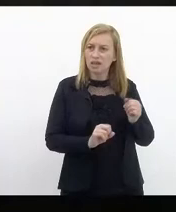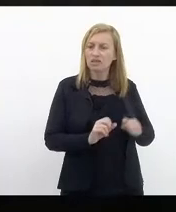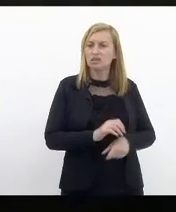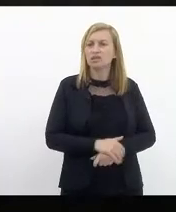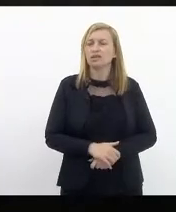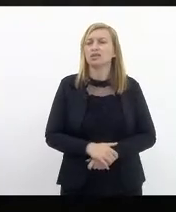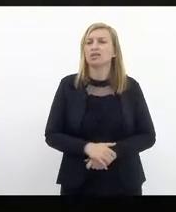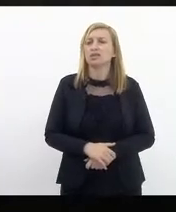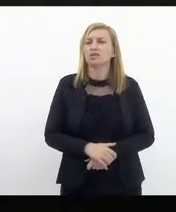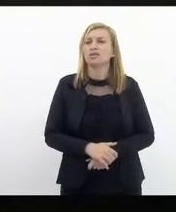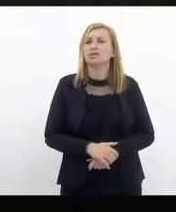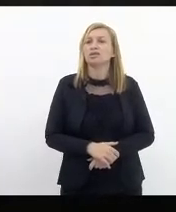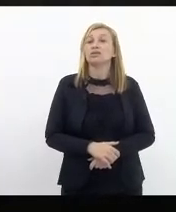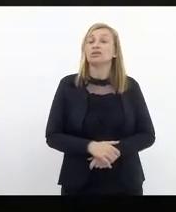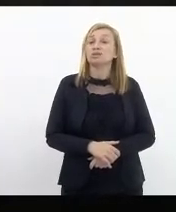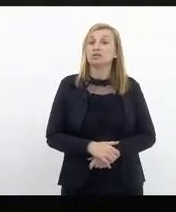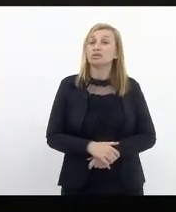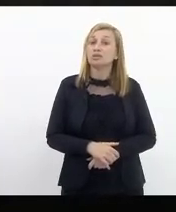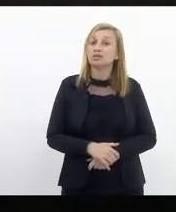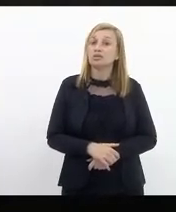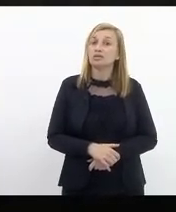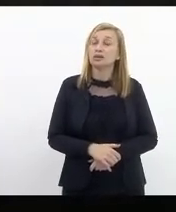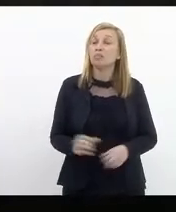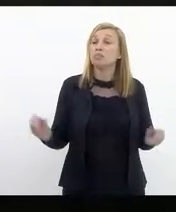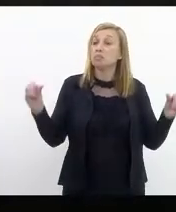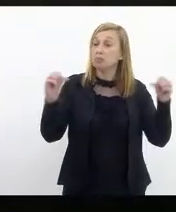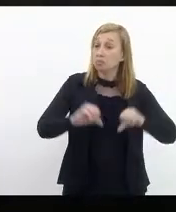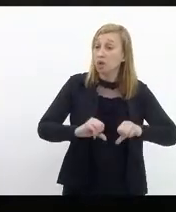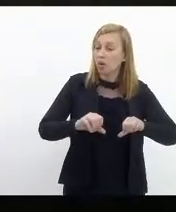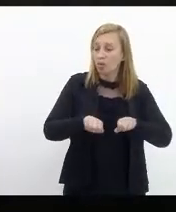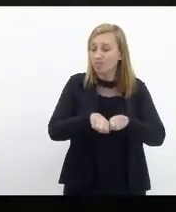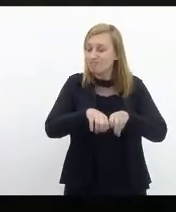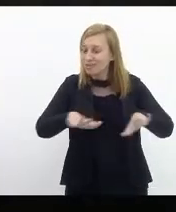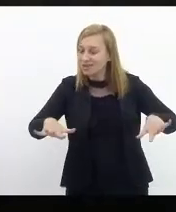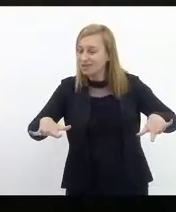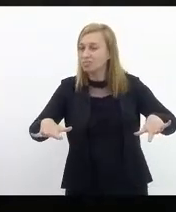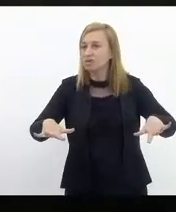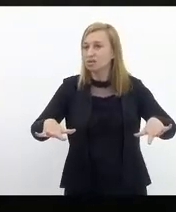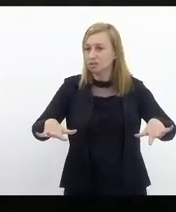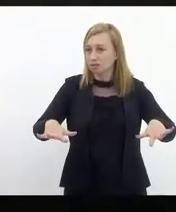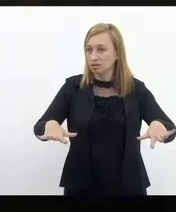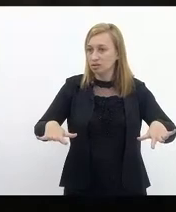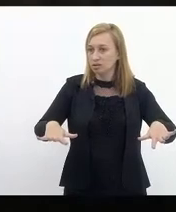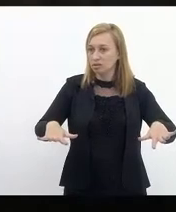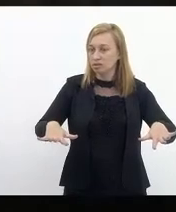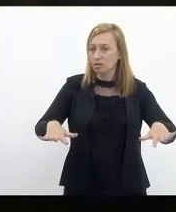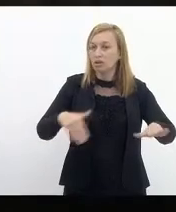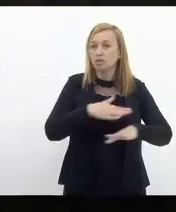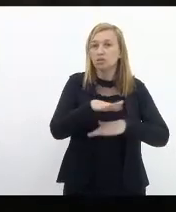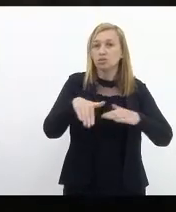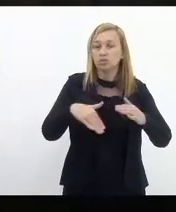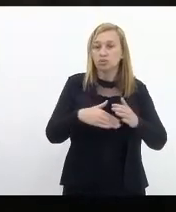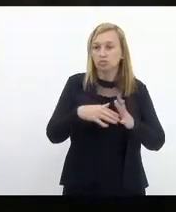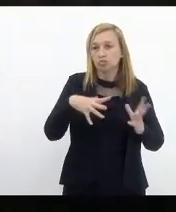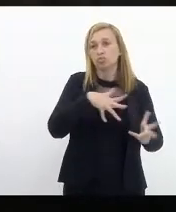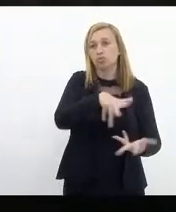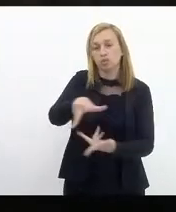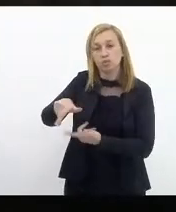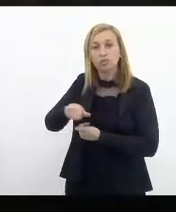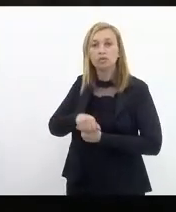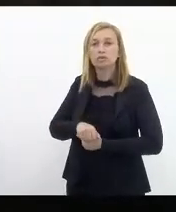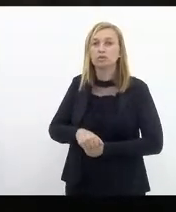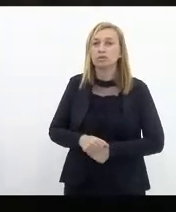porque estamos passando pela pior pandemia em todo o mundo. Nós estamos